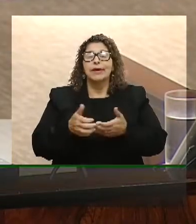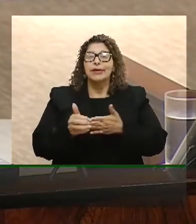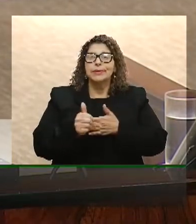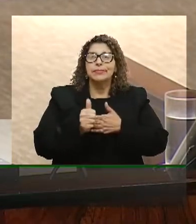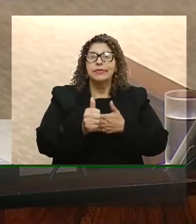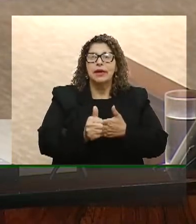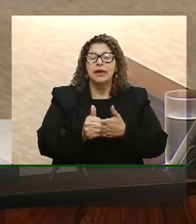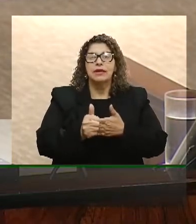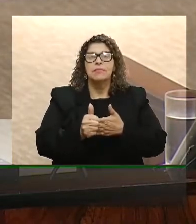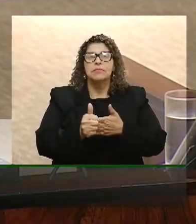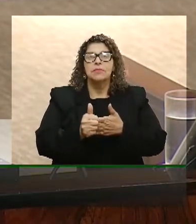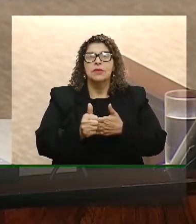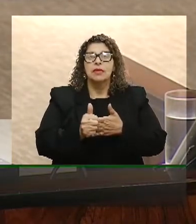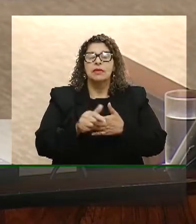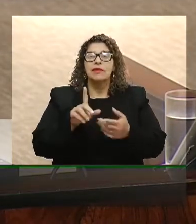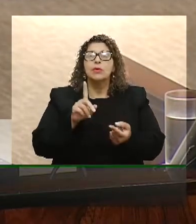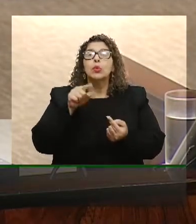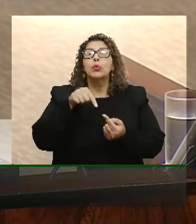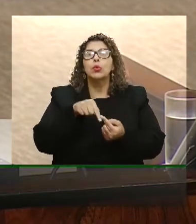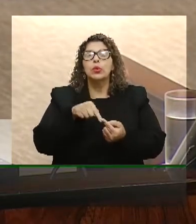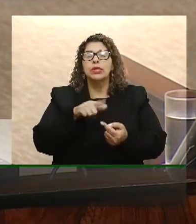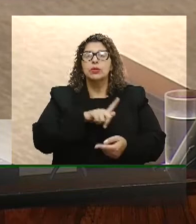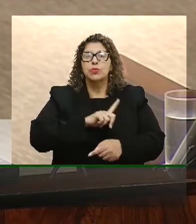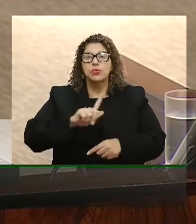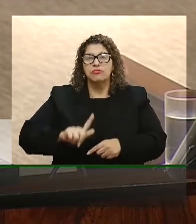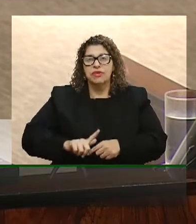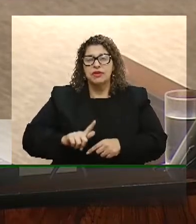na linha de um governo